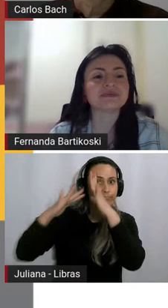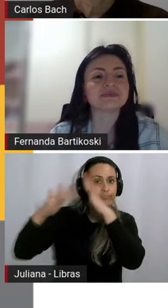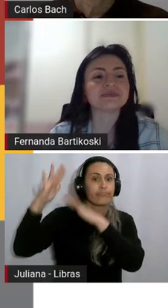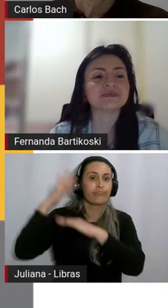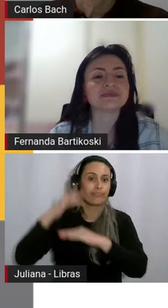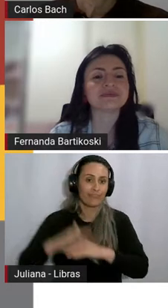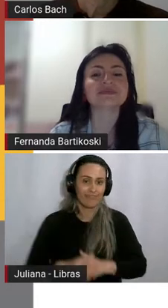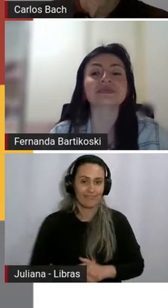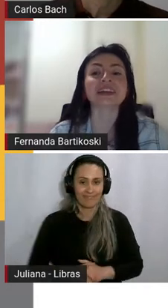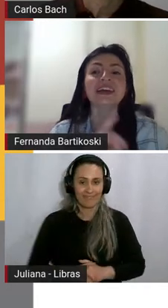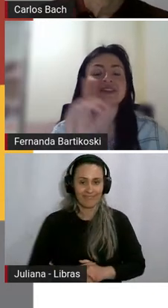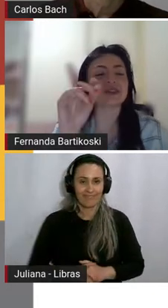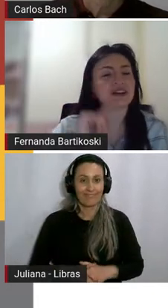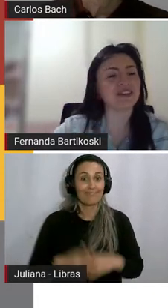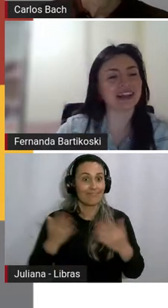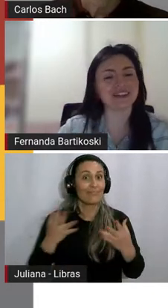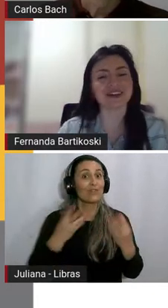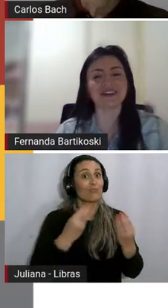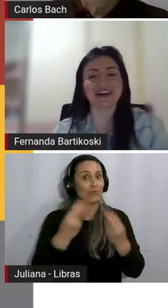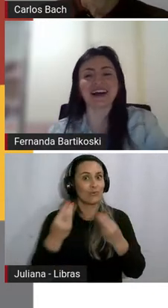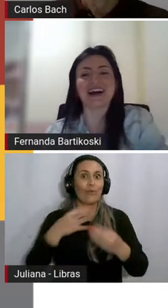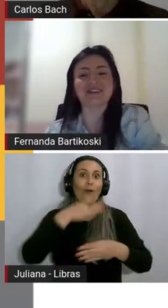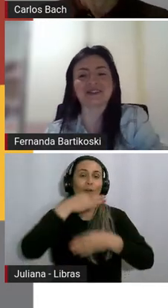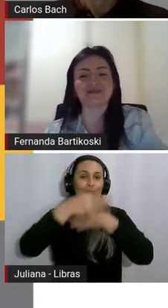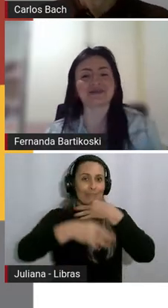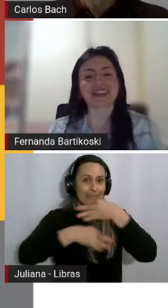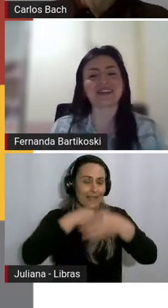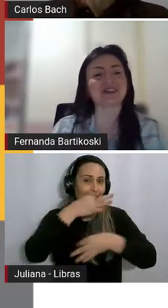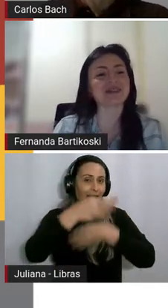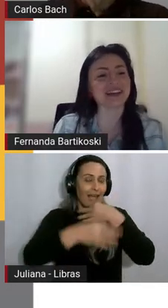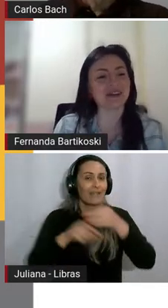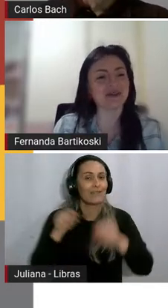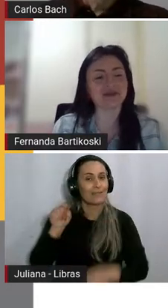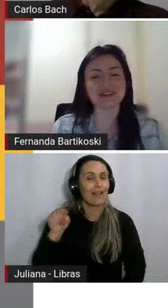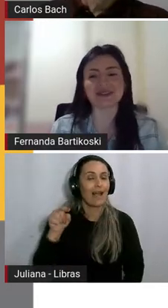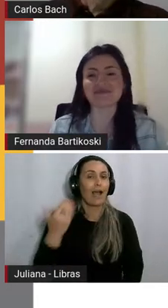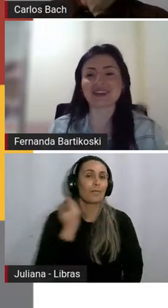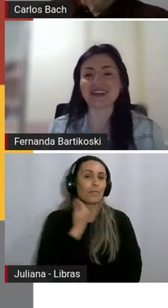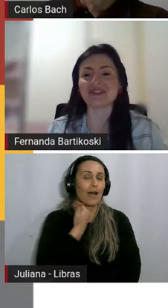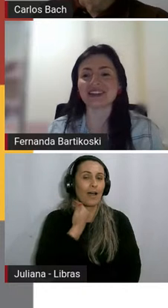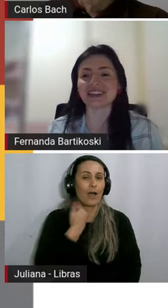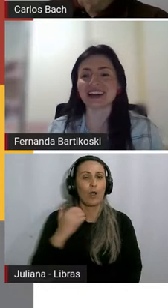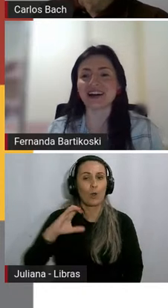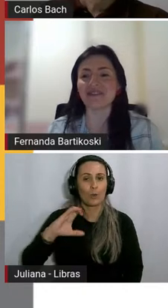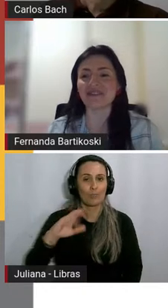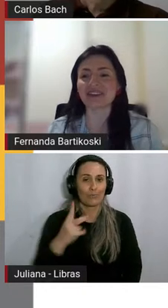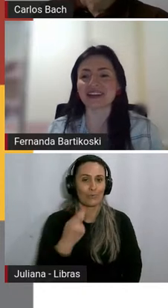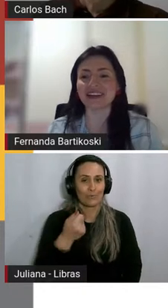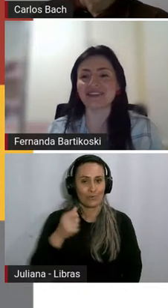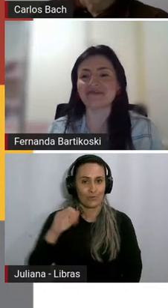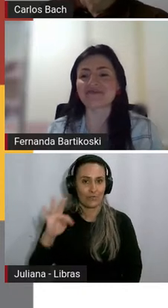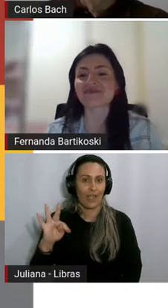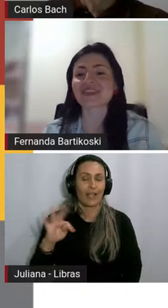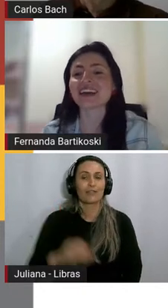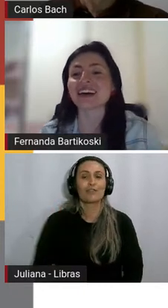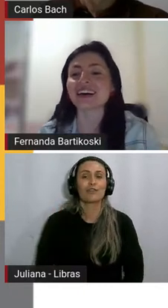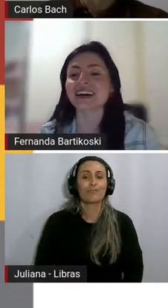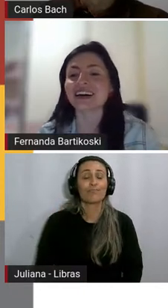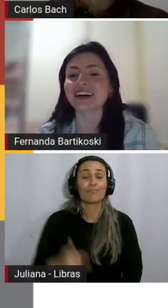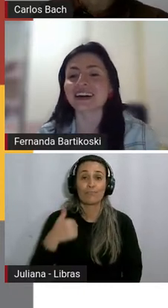comentários no chat. Isso, eu ia falar isso agora, Carlos. Vamos ler alguns? Vou destacar alguns aqui.